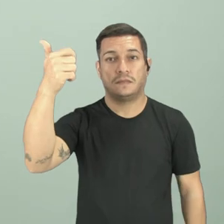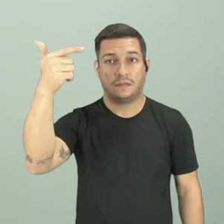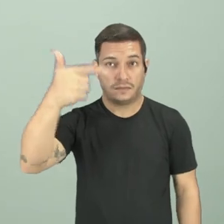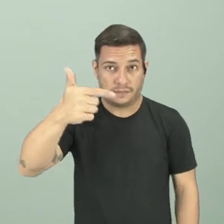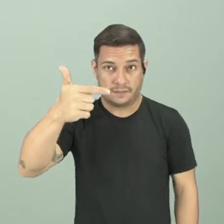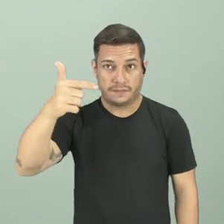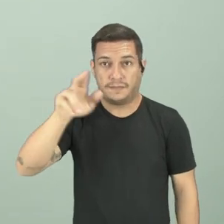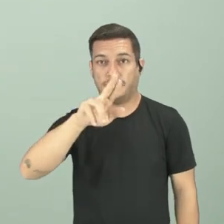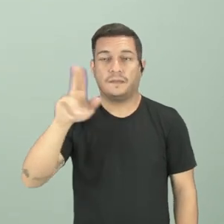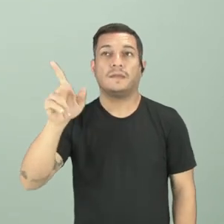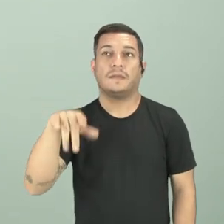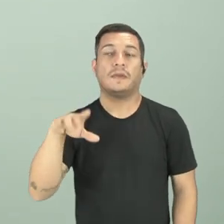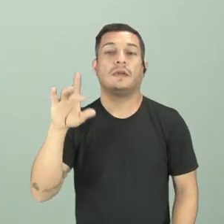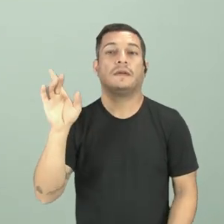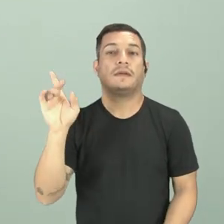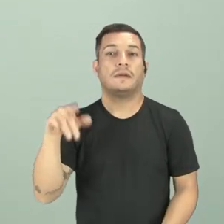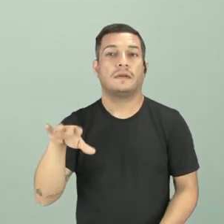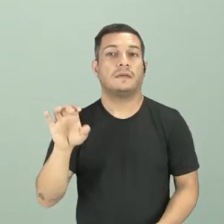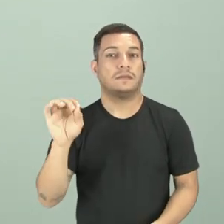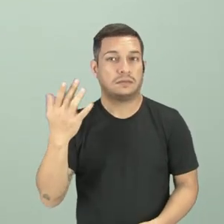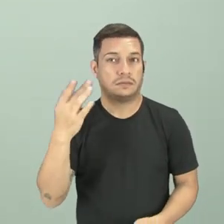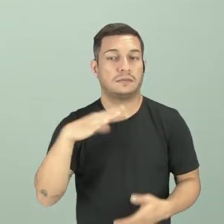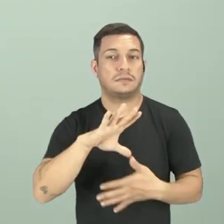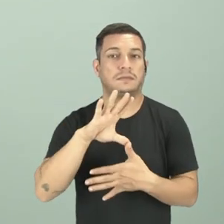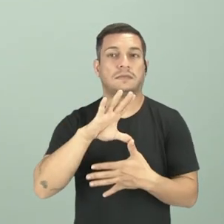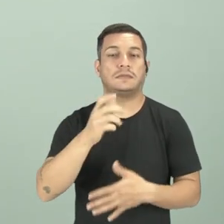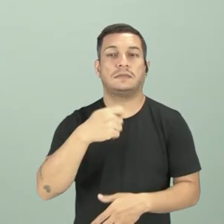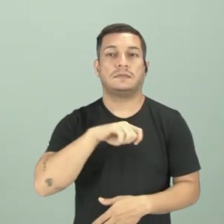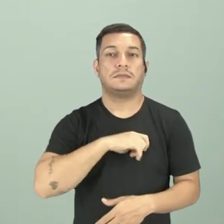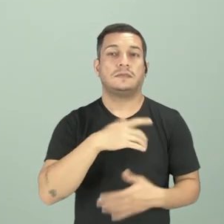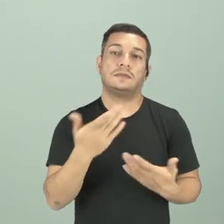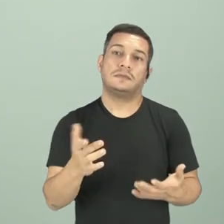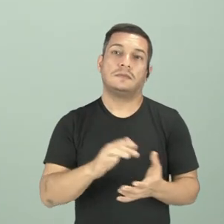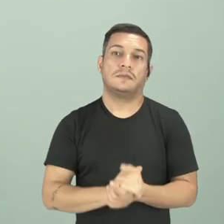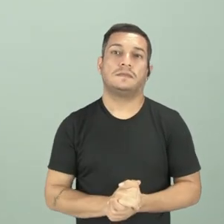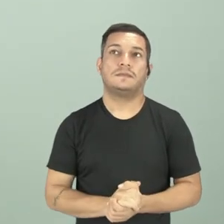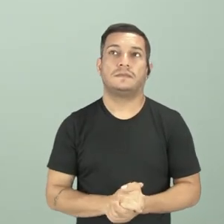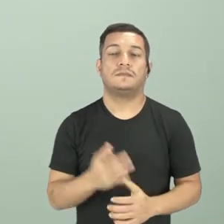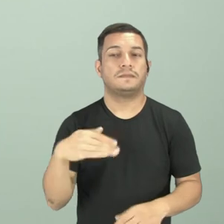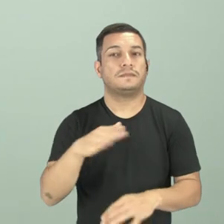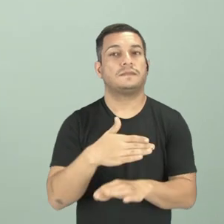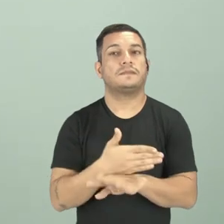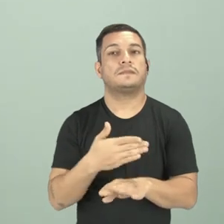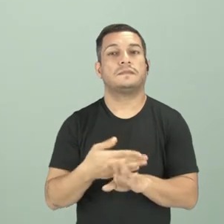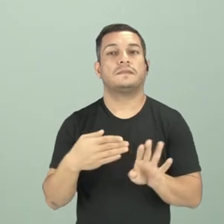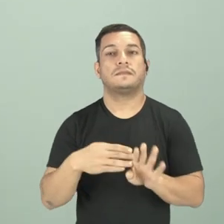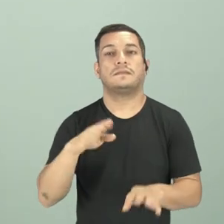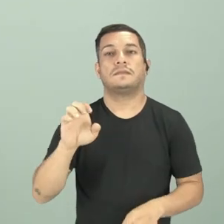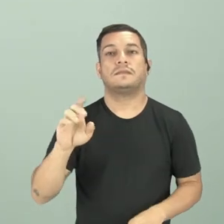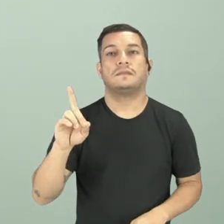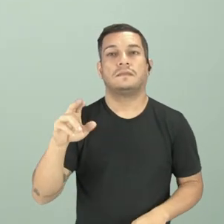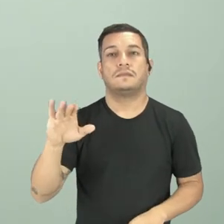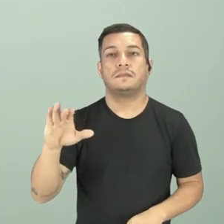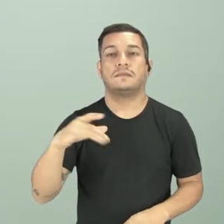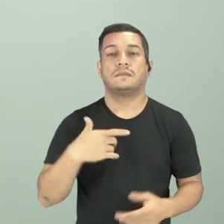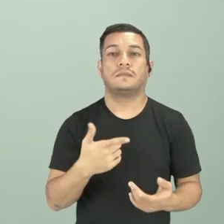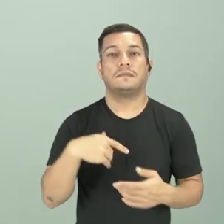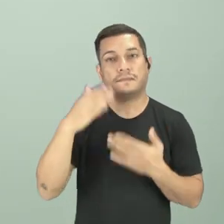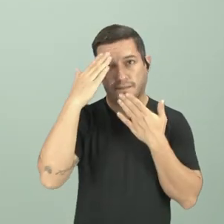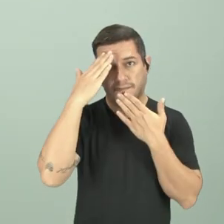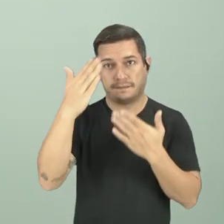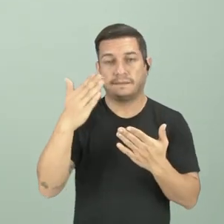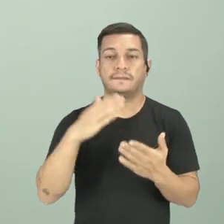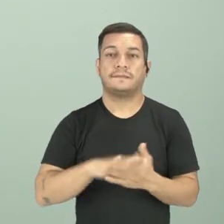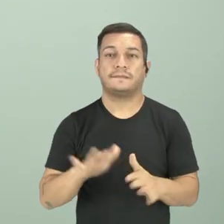essa é a realidade da independência da América Espanhola. Queridos, esteja acessando a plataforma Eduque para acessar nosso material. Muito